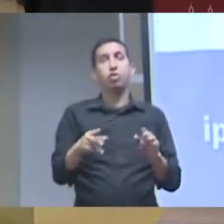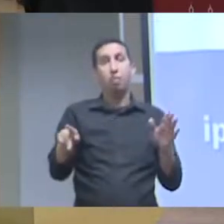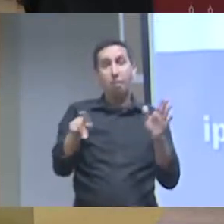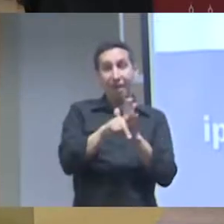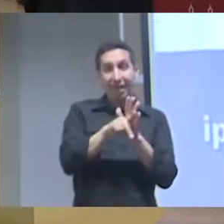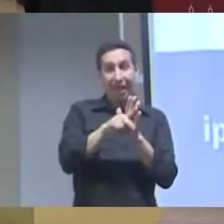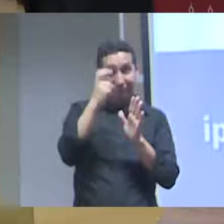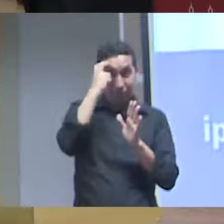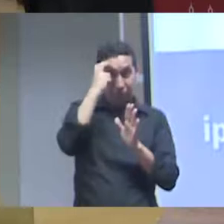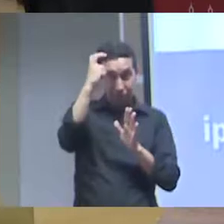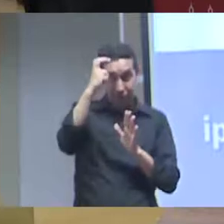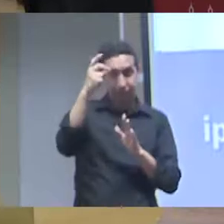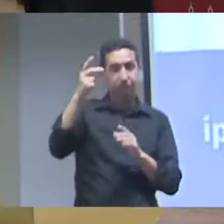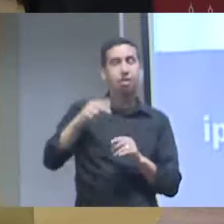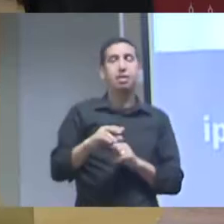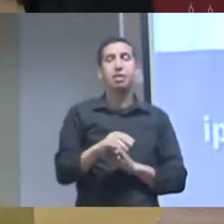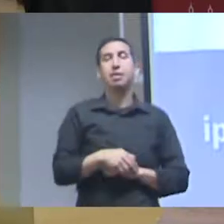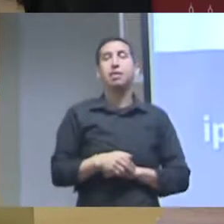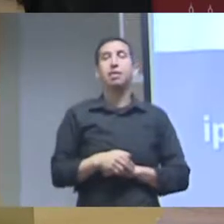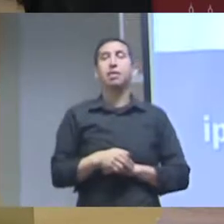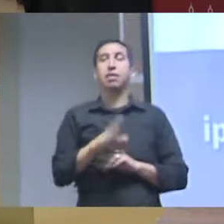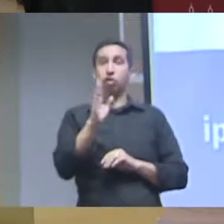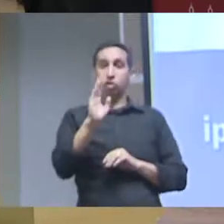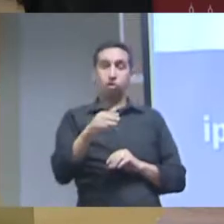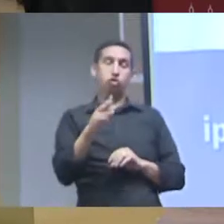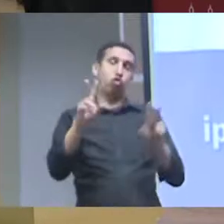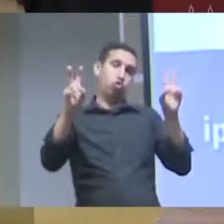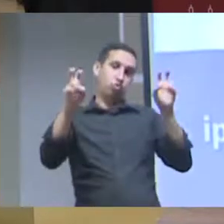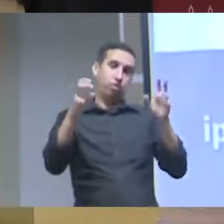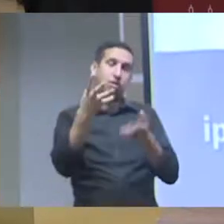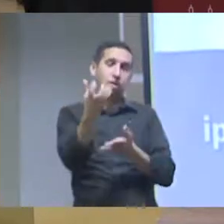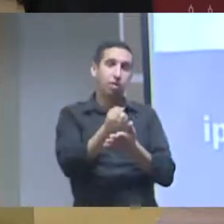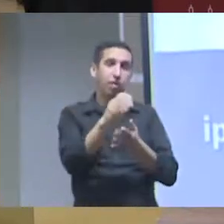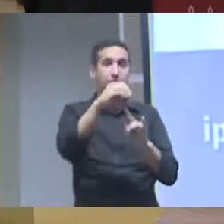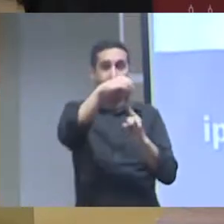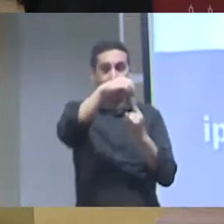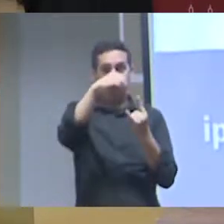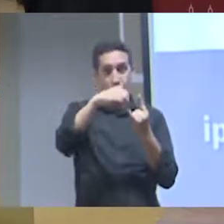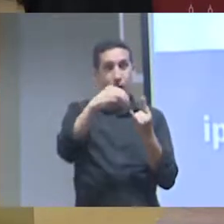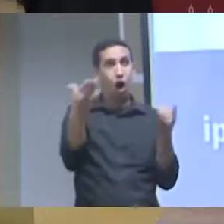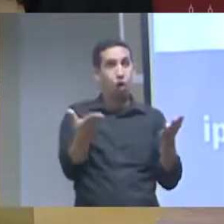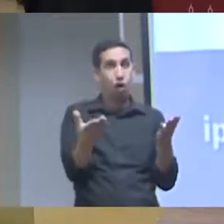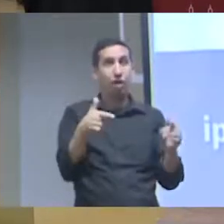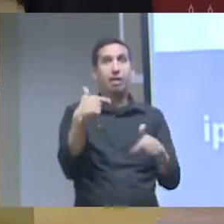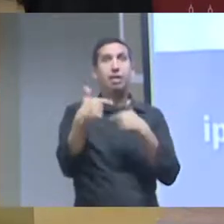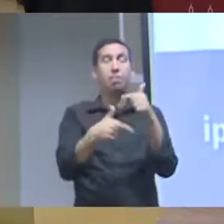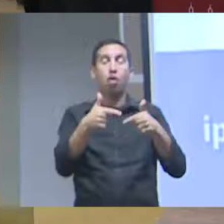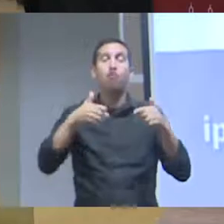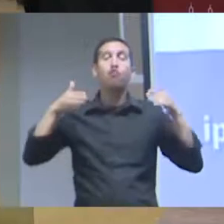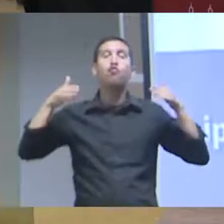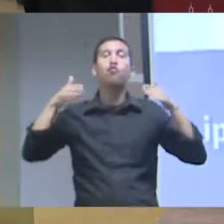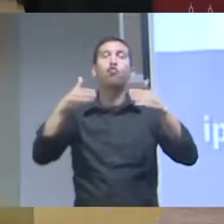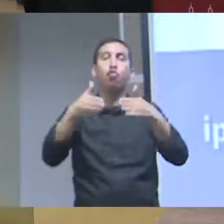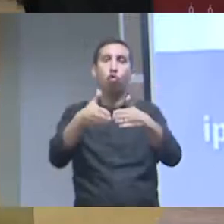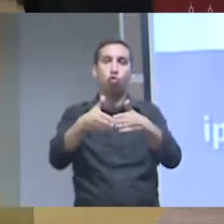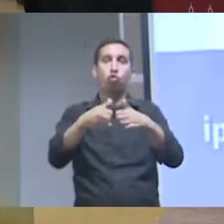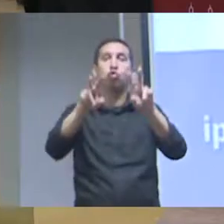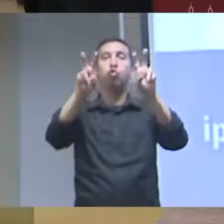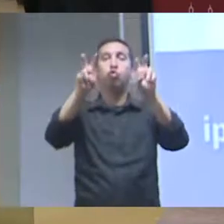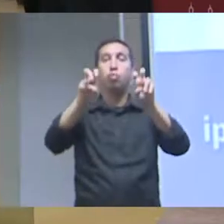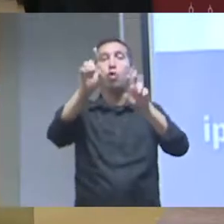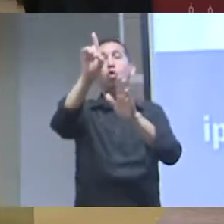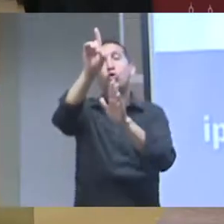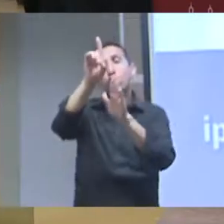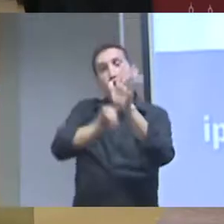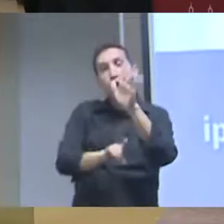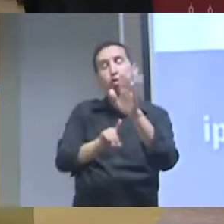propriedade intelectual inclusive trabalhou na política de dados abertos da Fiocruz e agora ele está se dedicando especificamente a